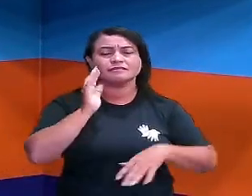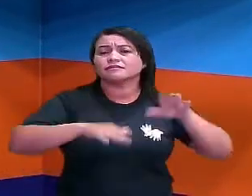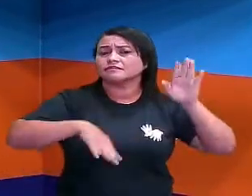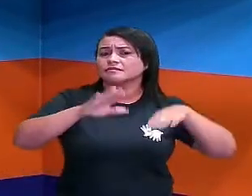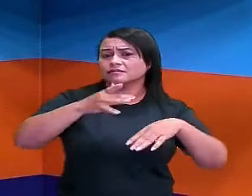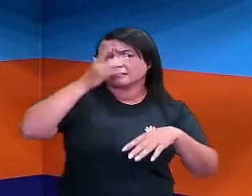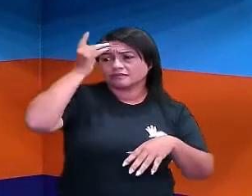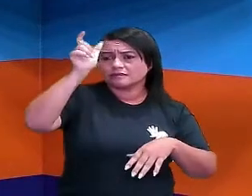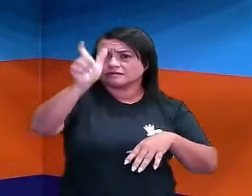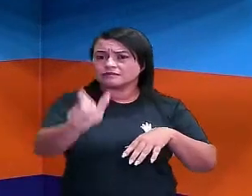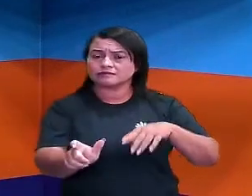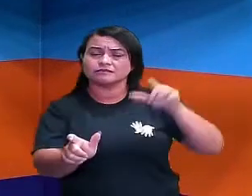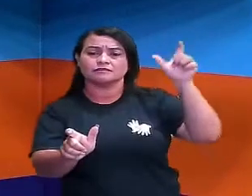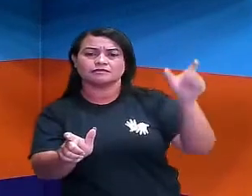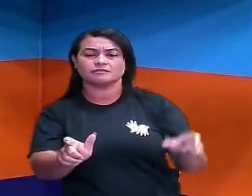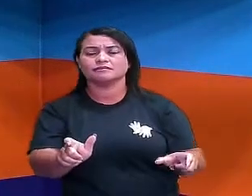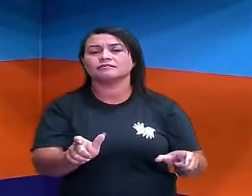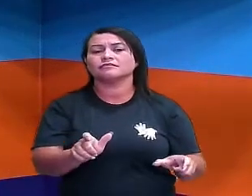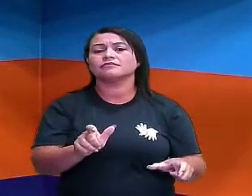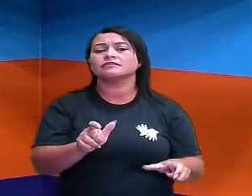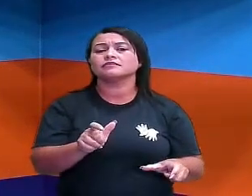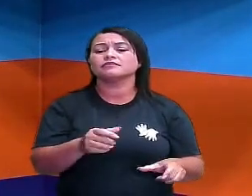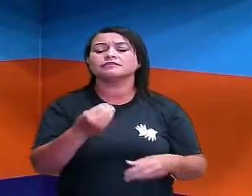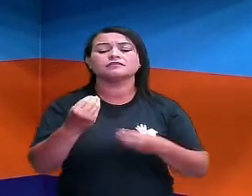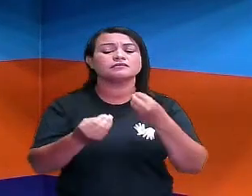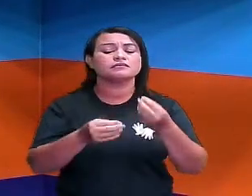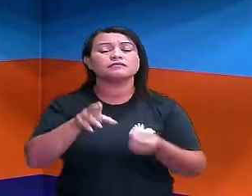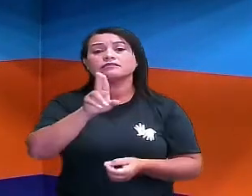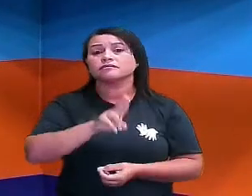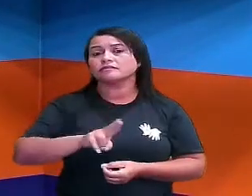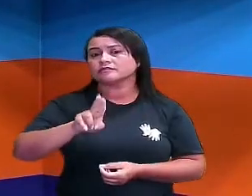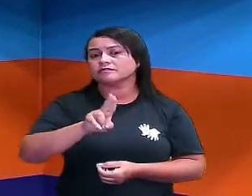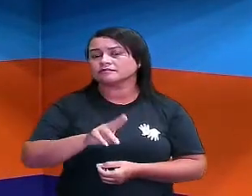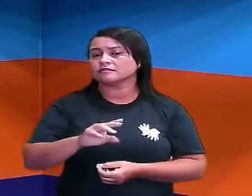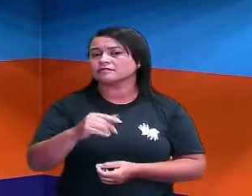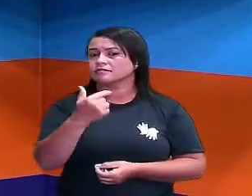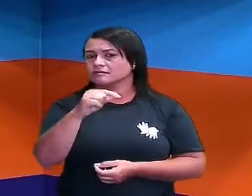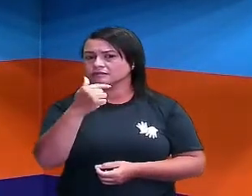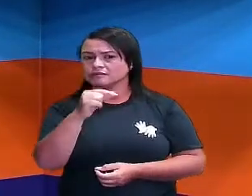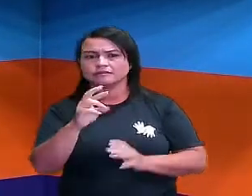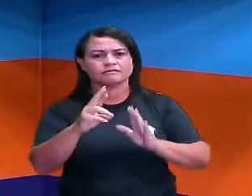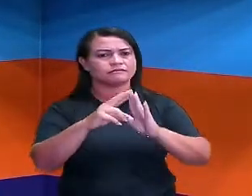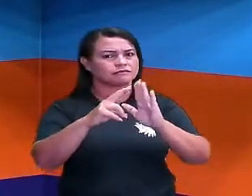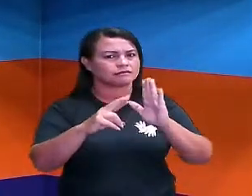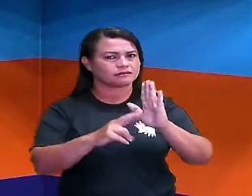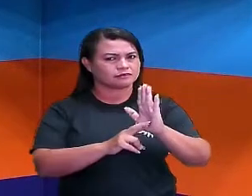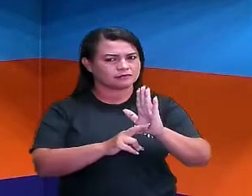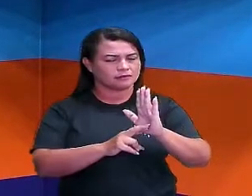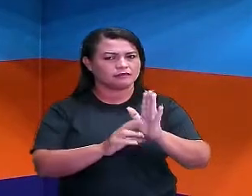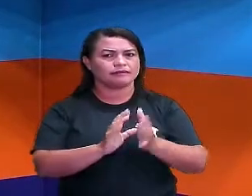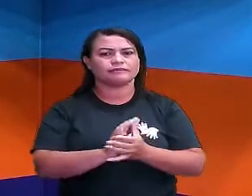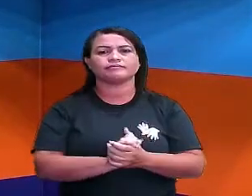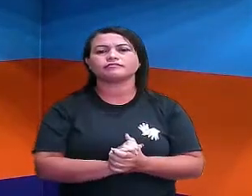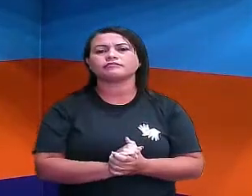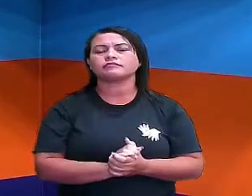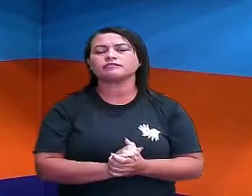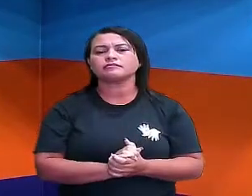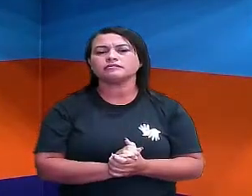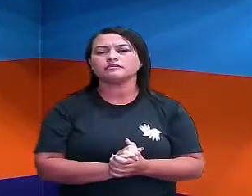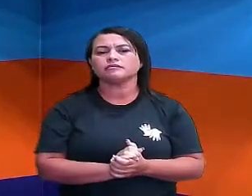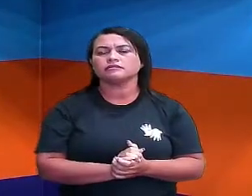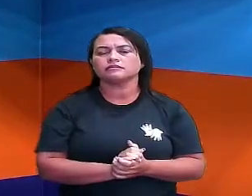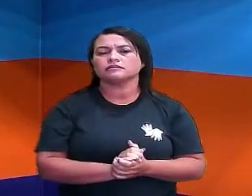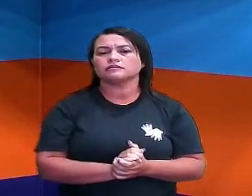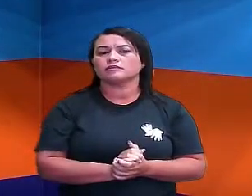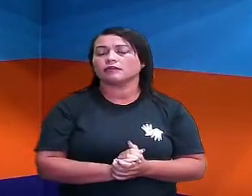Então, o que a gente pode usar como medida não padronizada? Lembrando, né? Medida